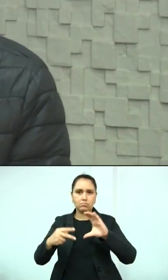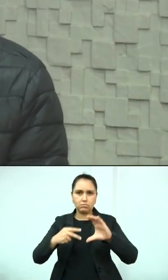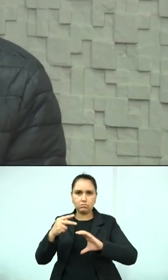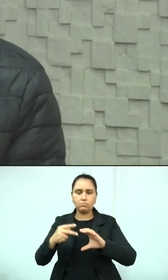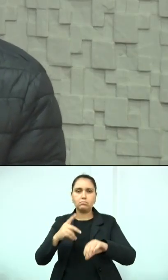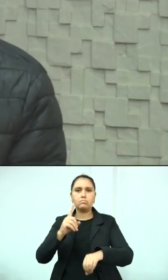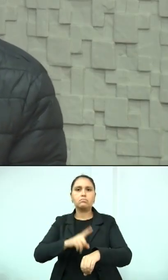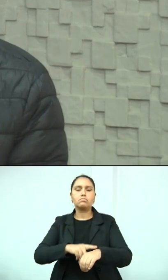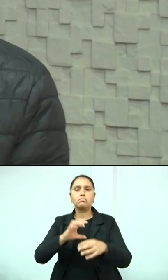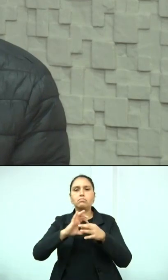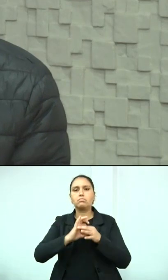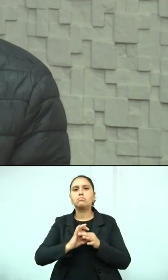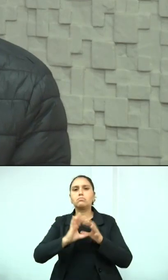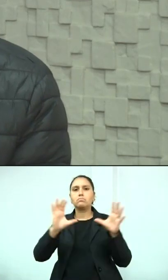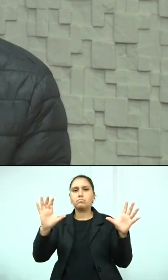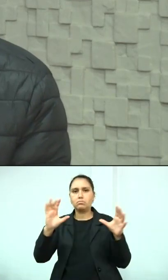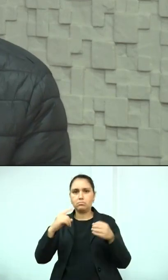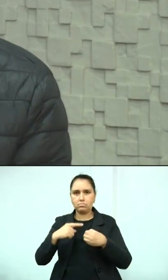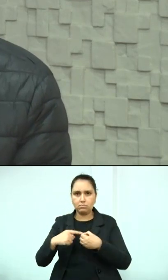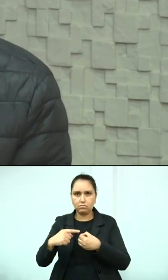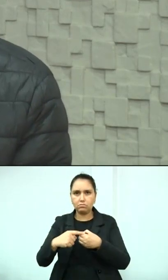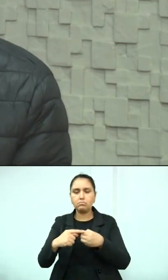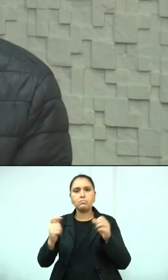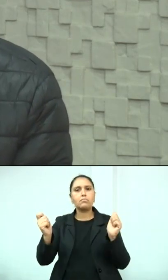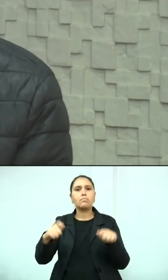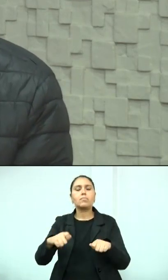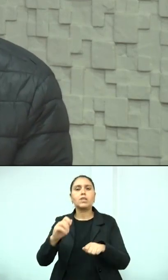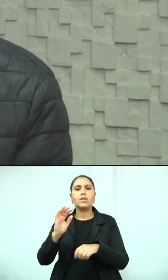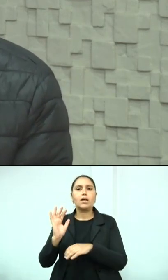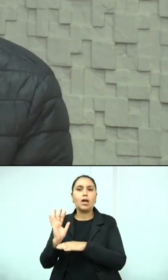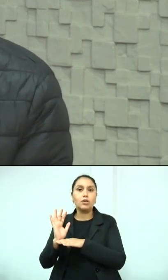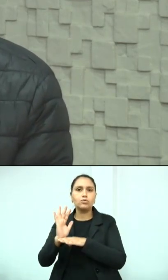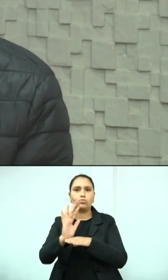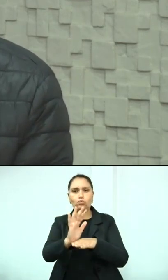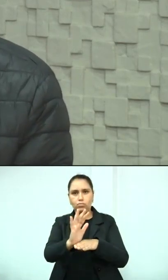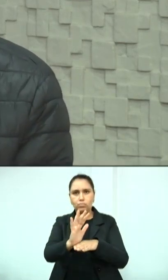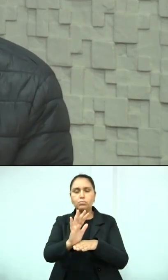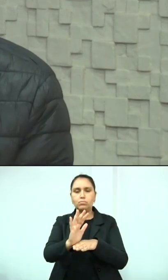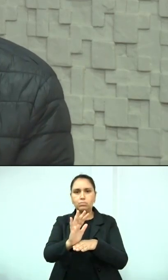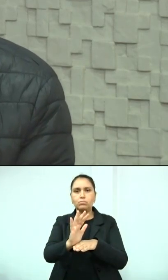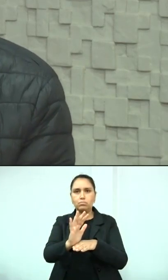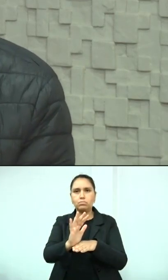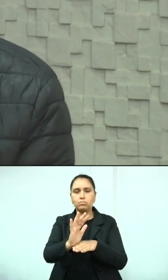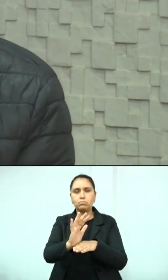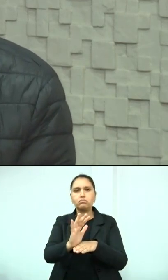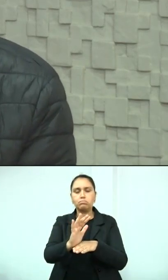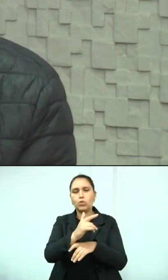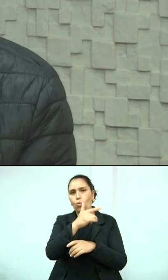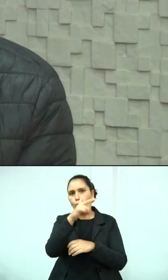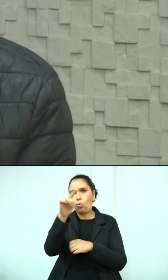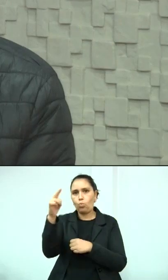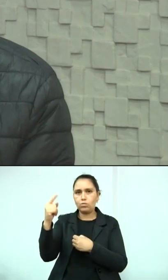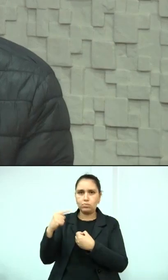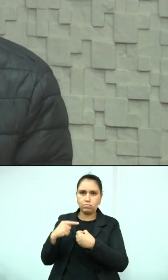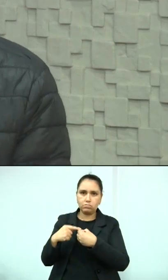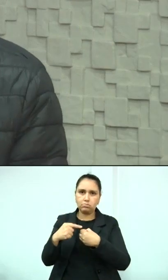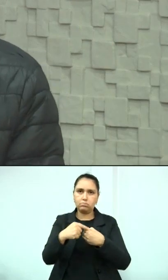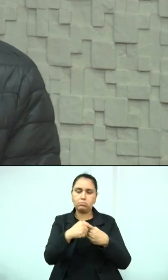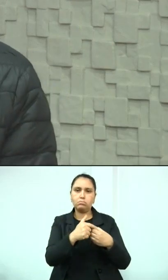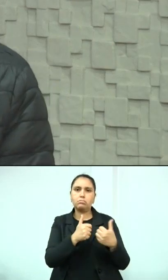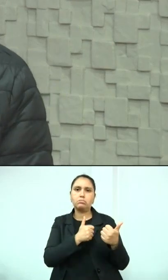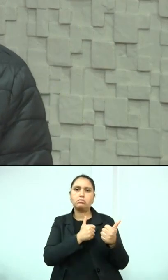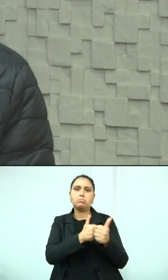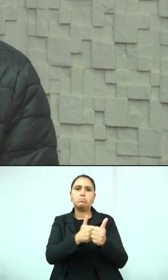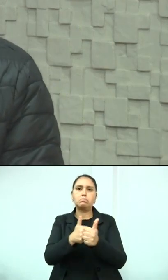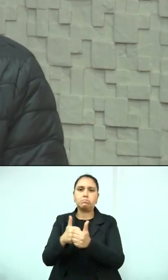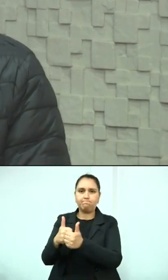que o município de Erechim também possa auxiliar de uma maneira mútua os demais municípios co-irmãos que